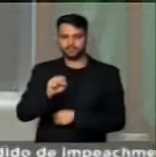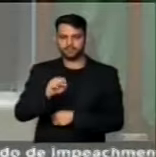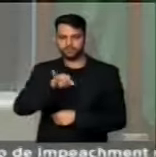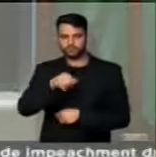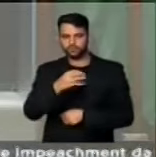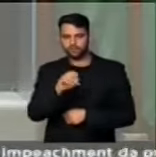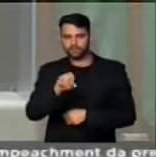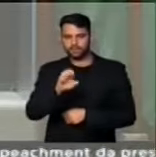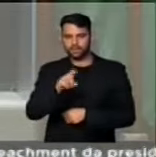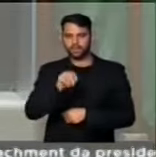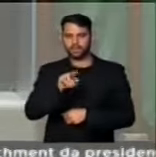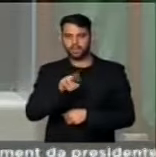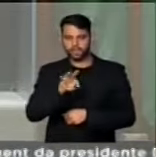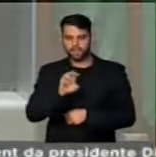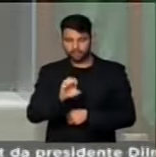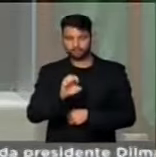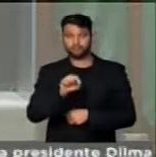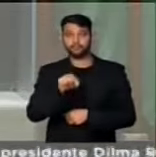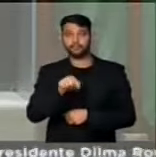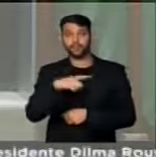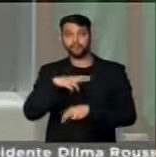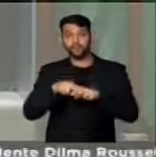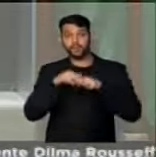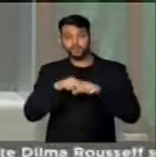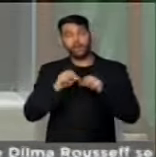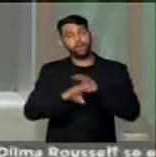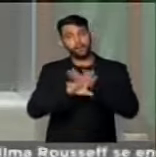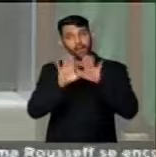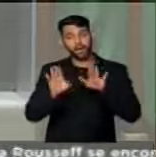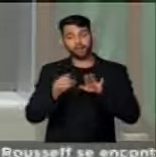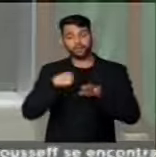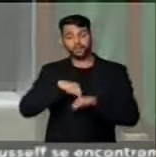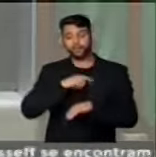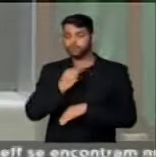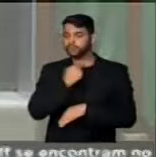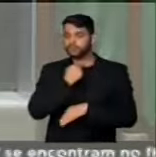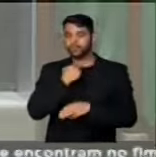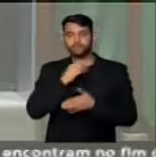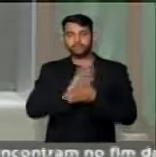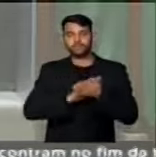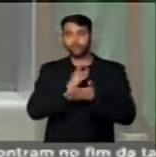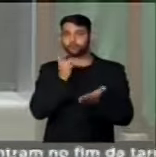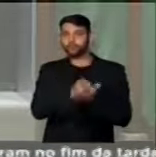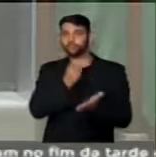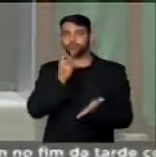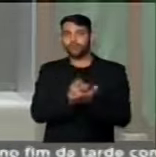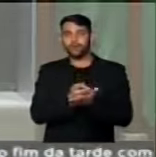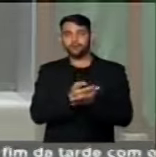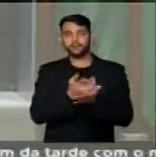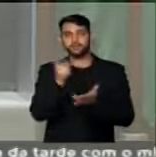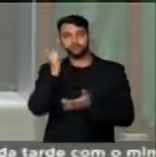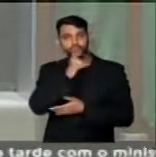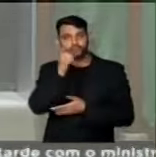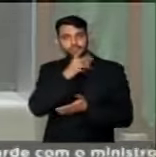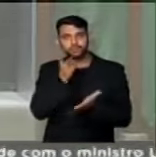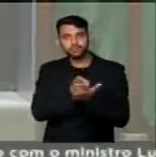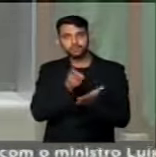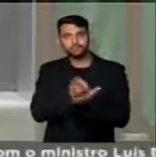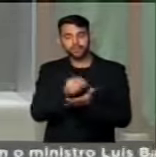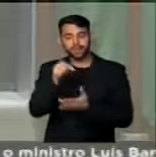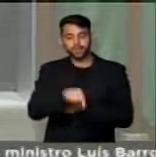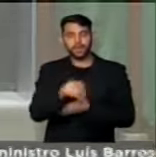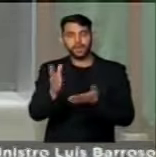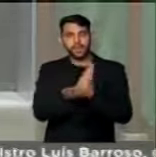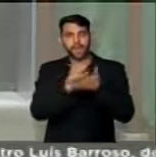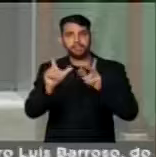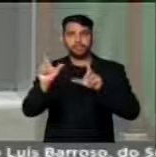João Henriques. Por isso, é evidente que nós não podemos continuar com esta farsa que a